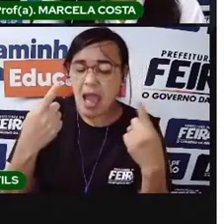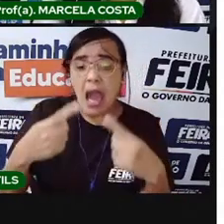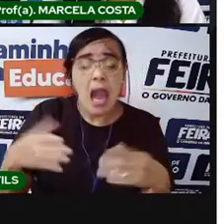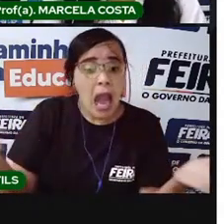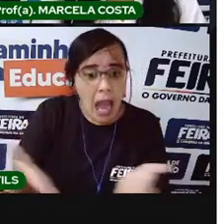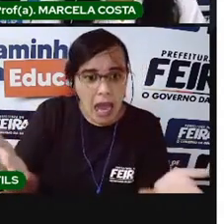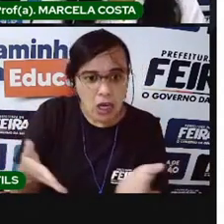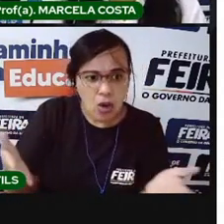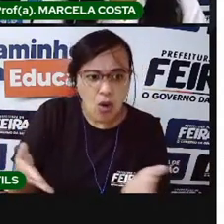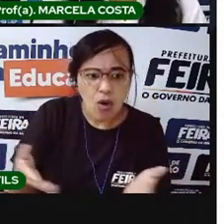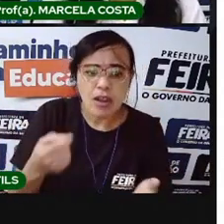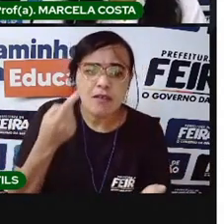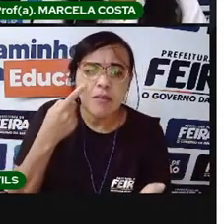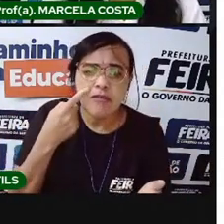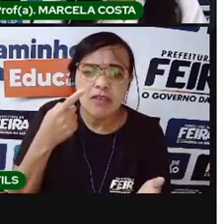palavras têm o seu sobrenome?